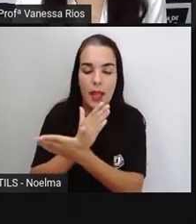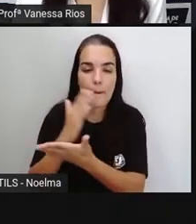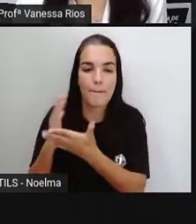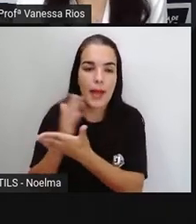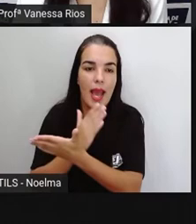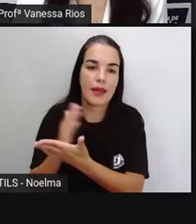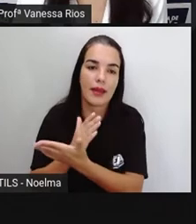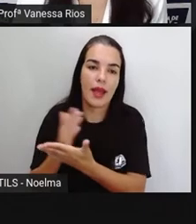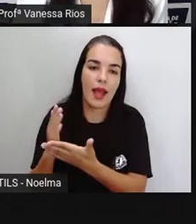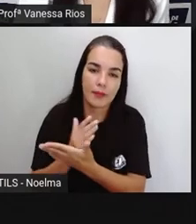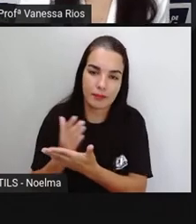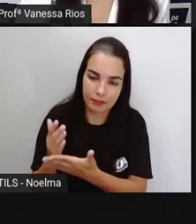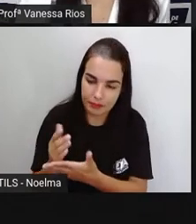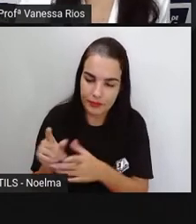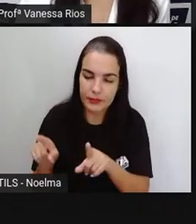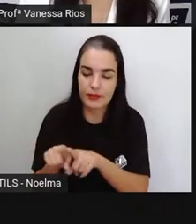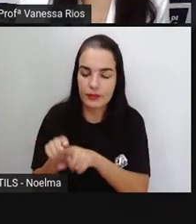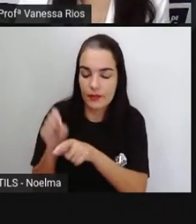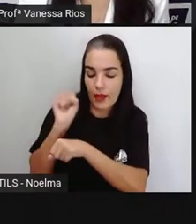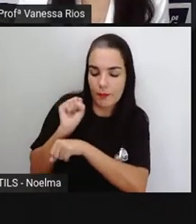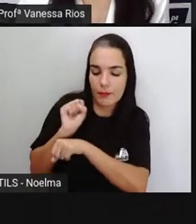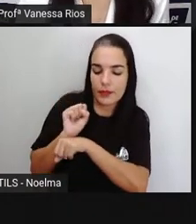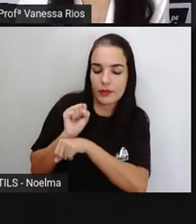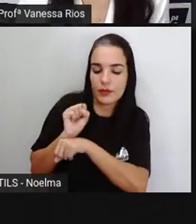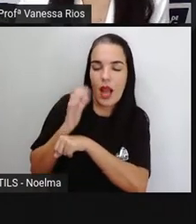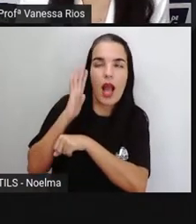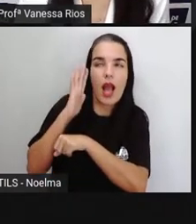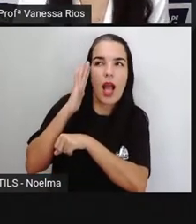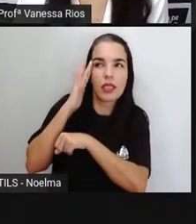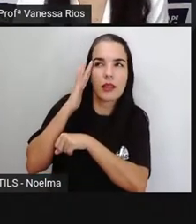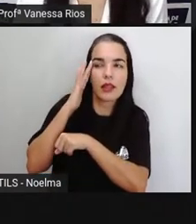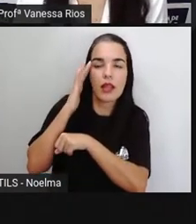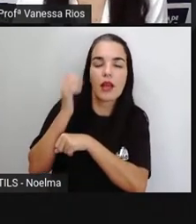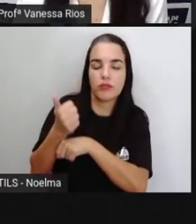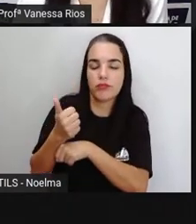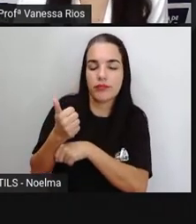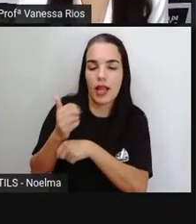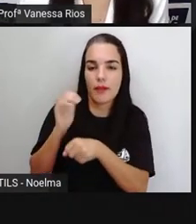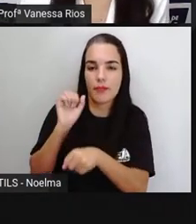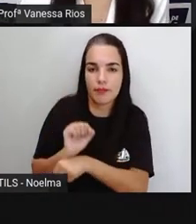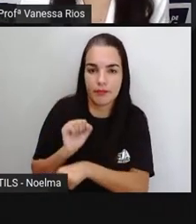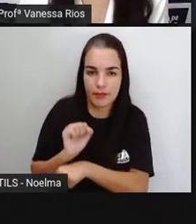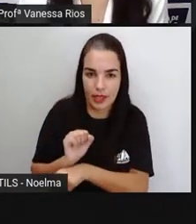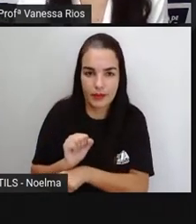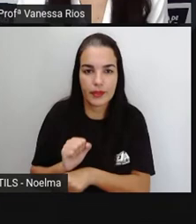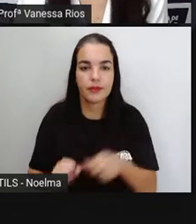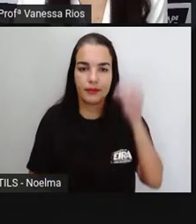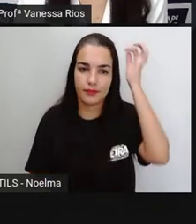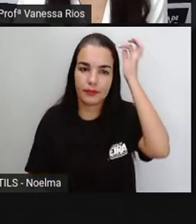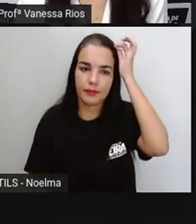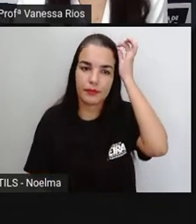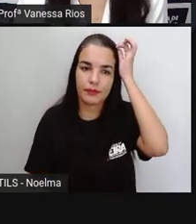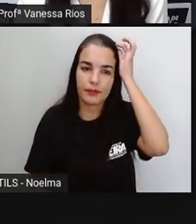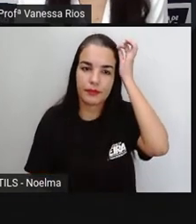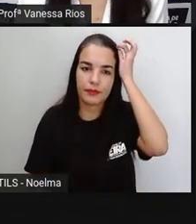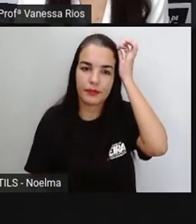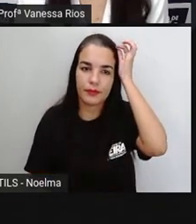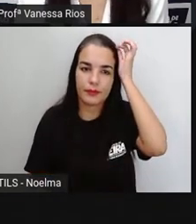listando algo e também para dar pausa, né? Em determinadas situações da produção ali do